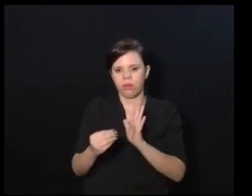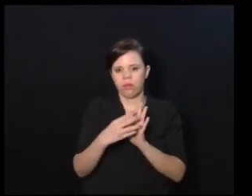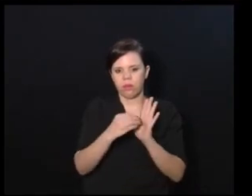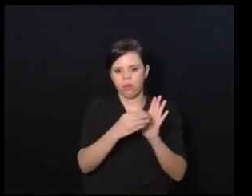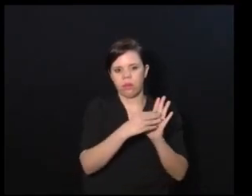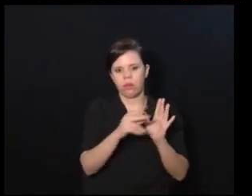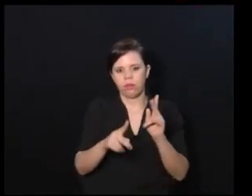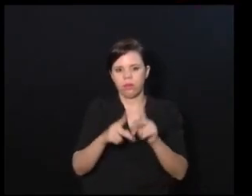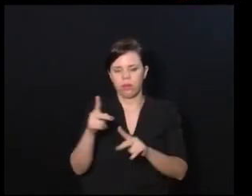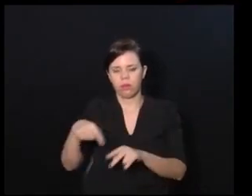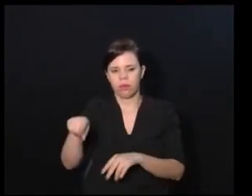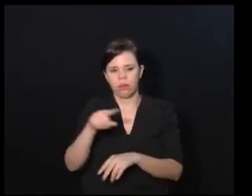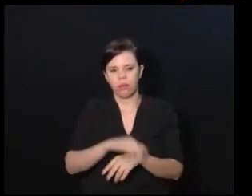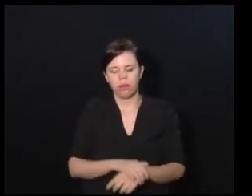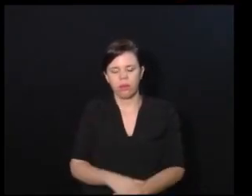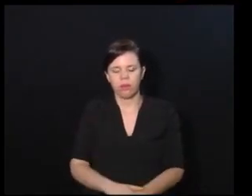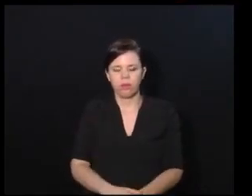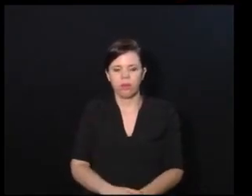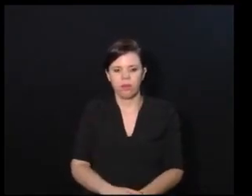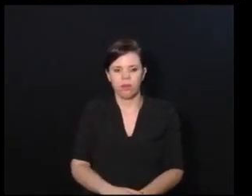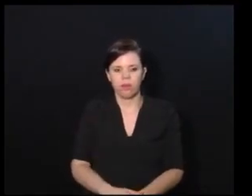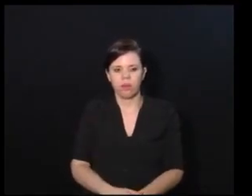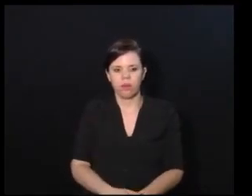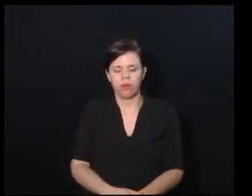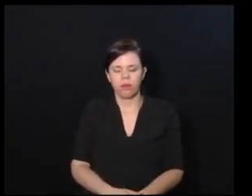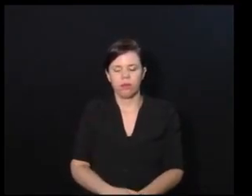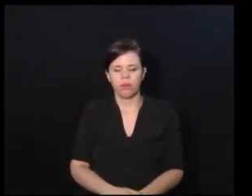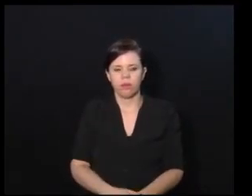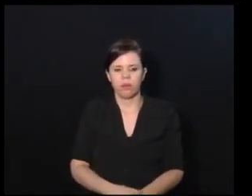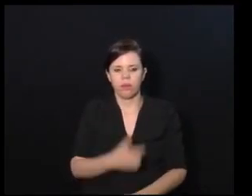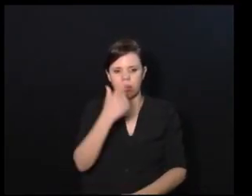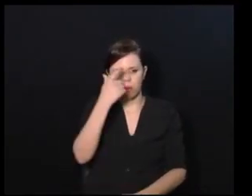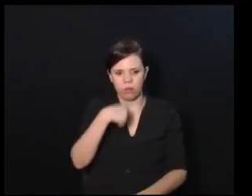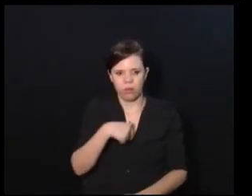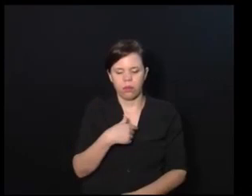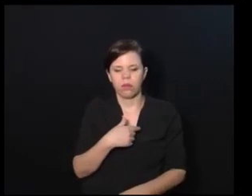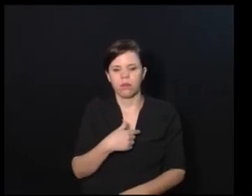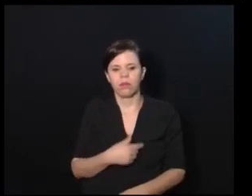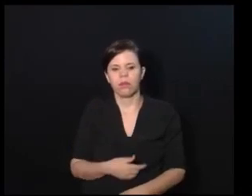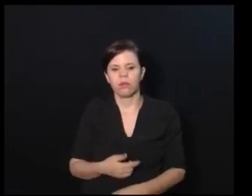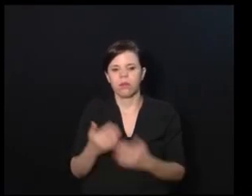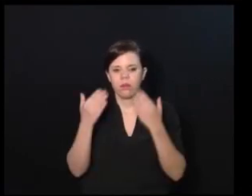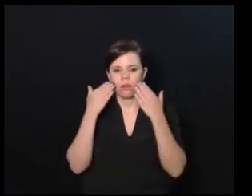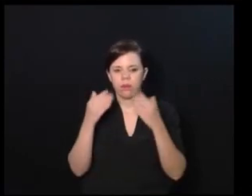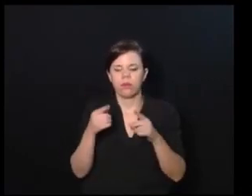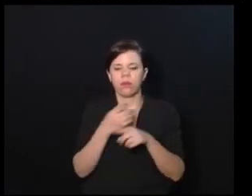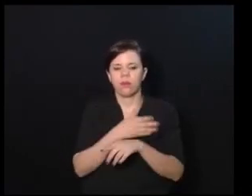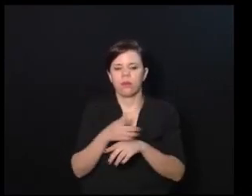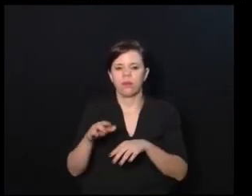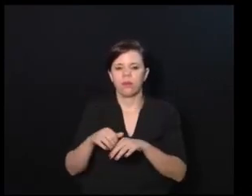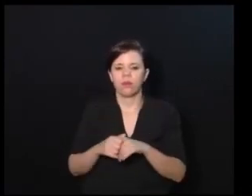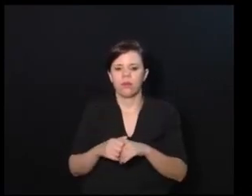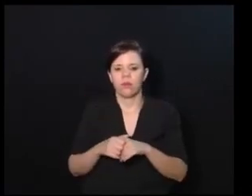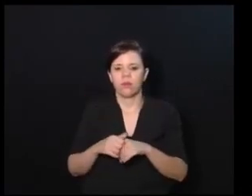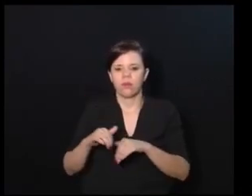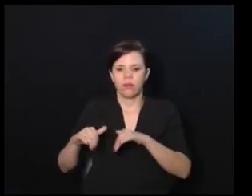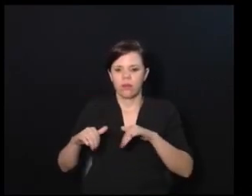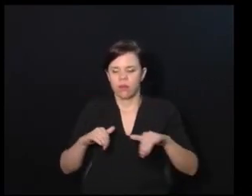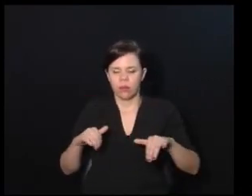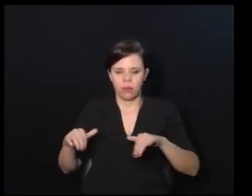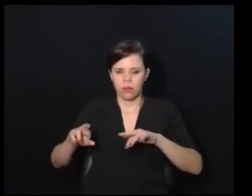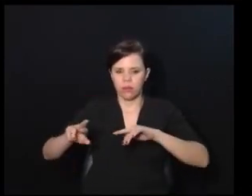gente, que é o seguinte, eu, pelo menos, costumo dividir as deficiências em congênitas adquiridas e